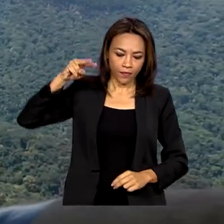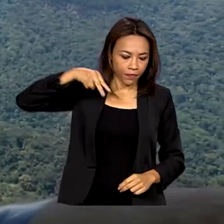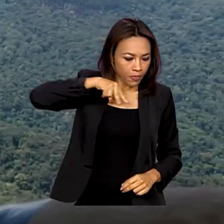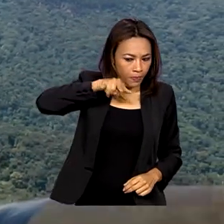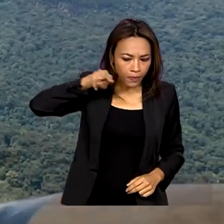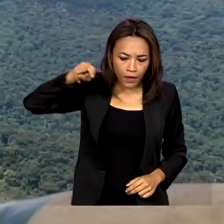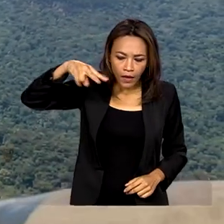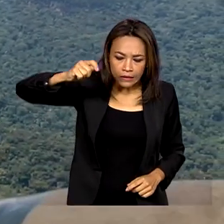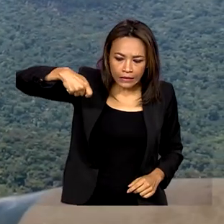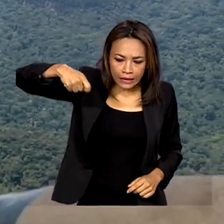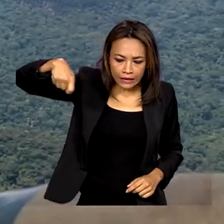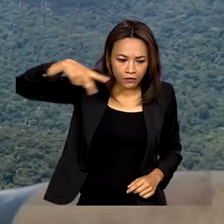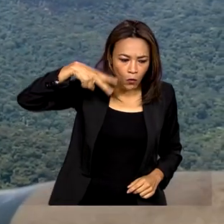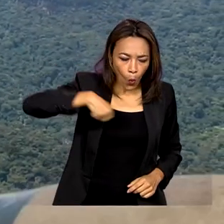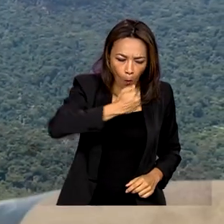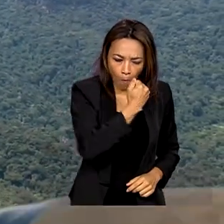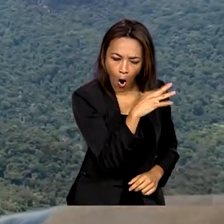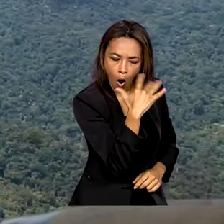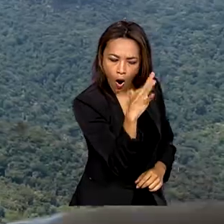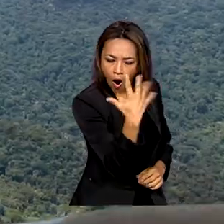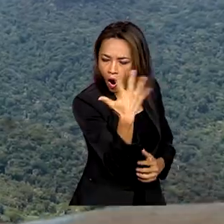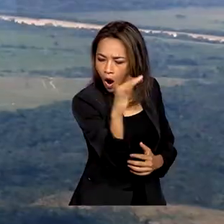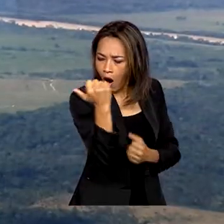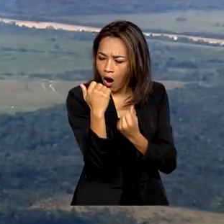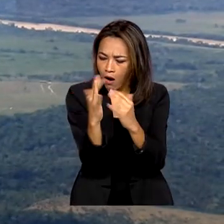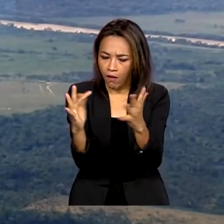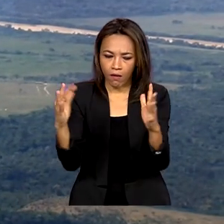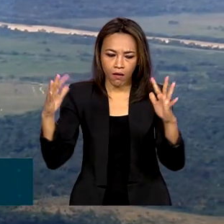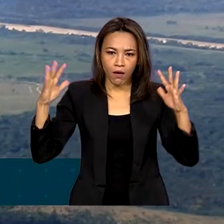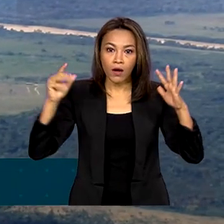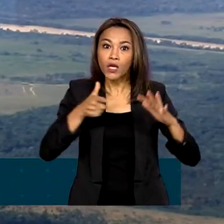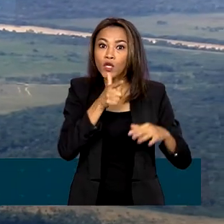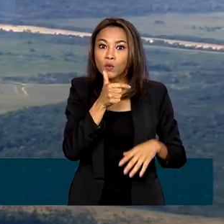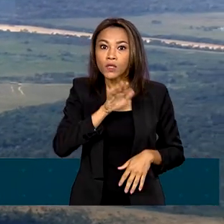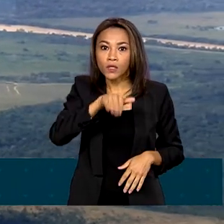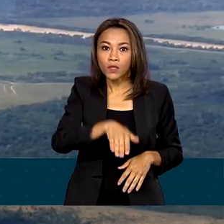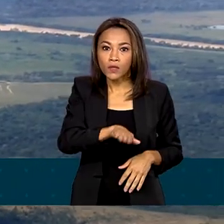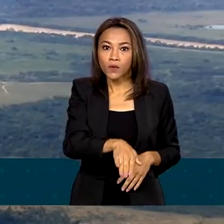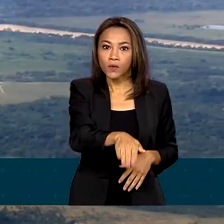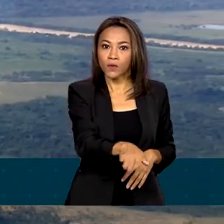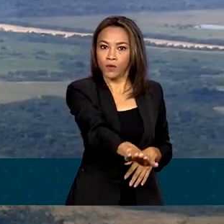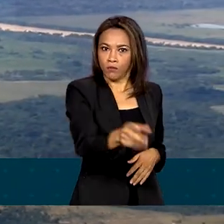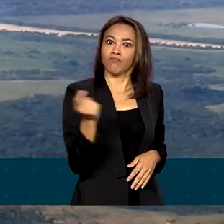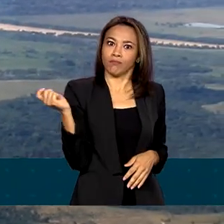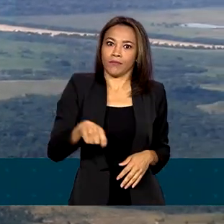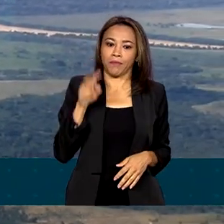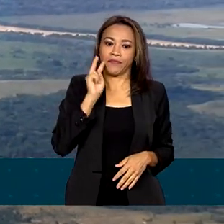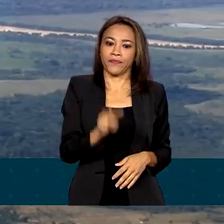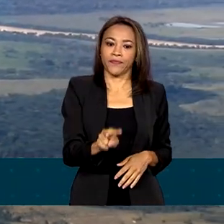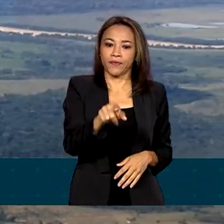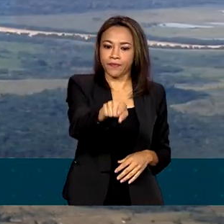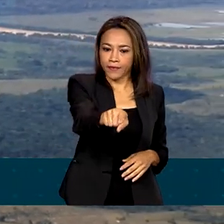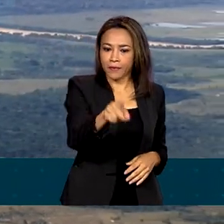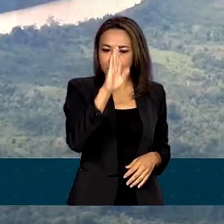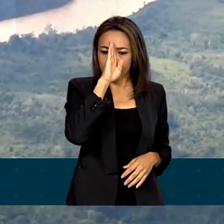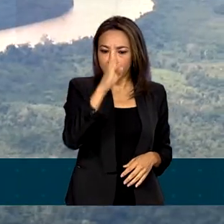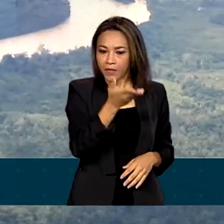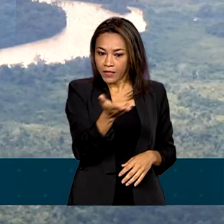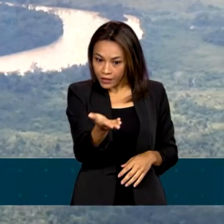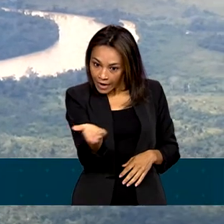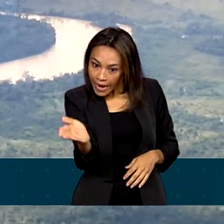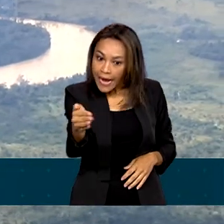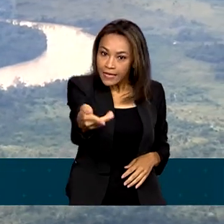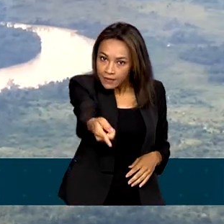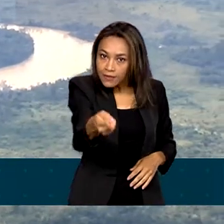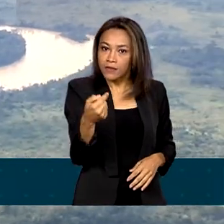é possível ver a imensidão da floresta amazônica e os rios que cortam a região, em especial o Urariquera. É